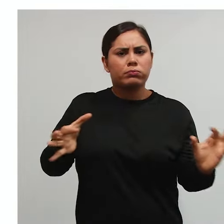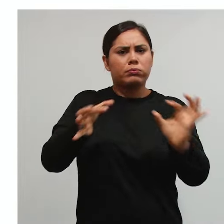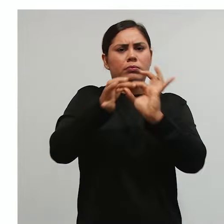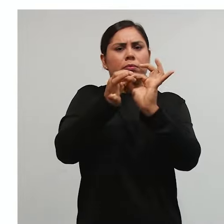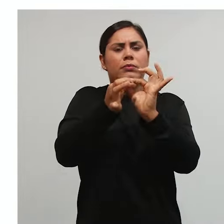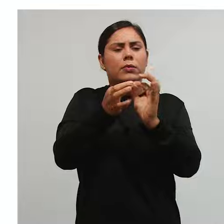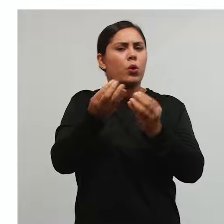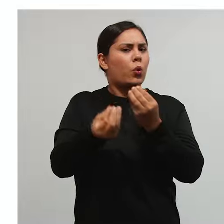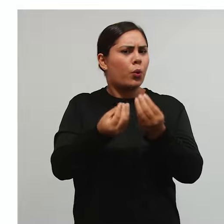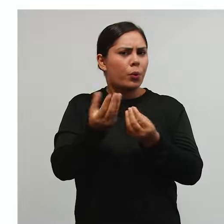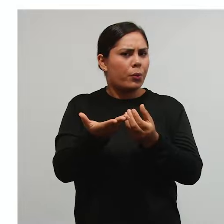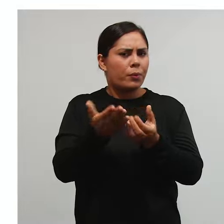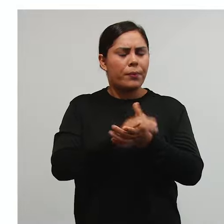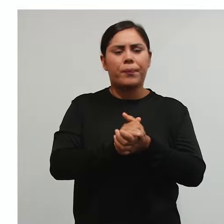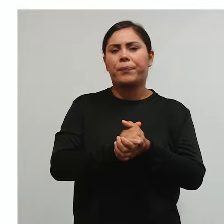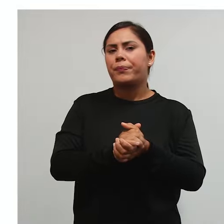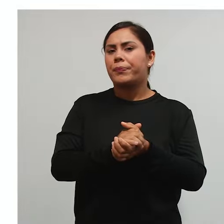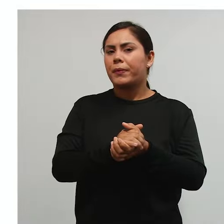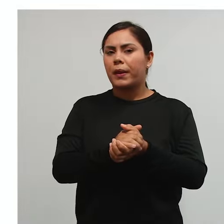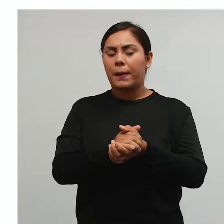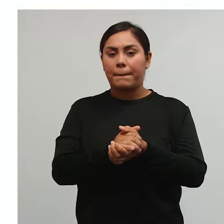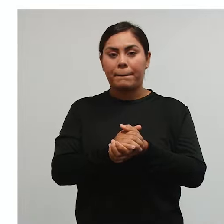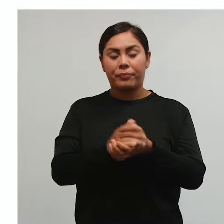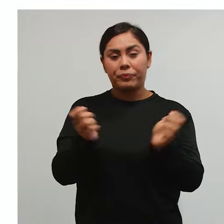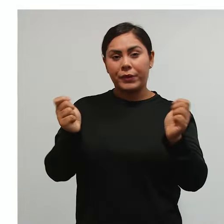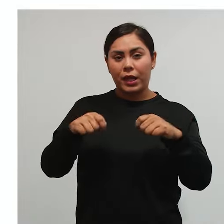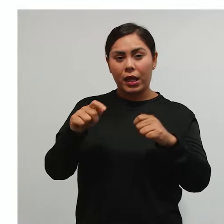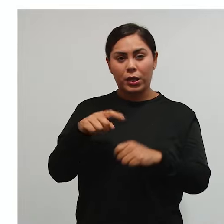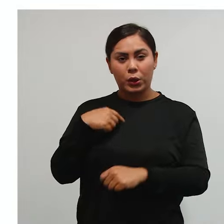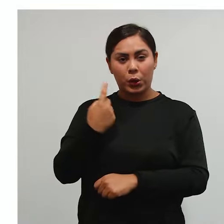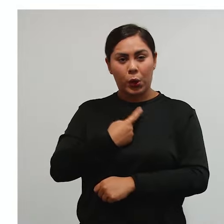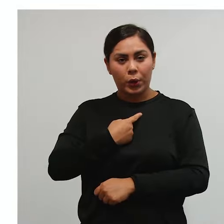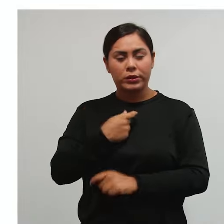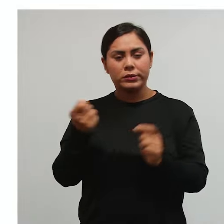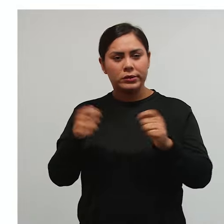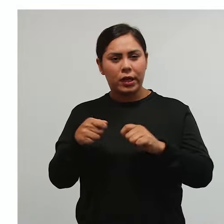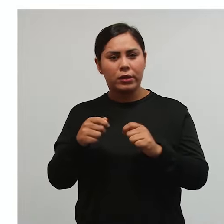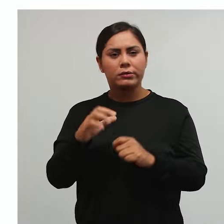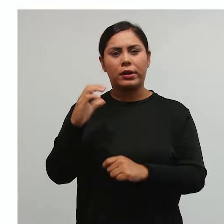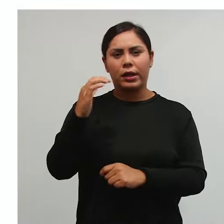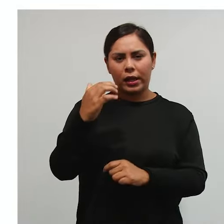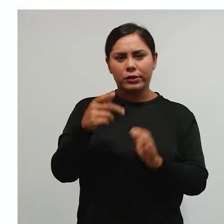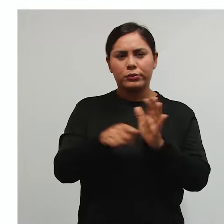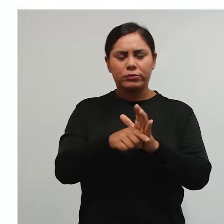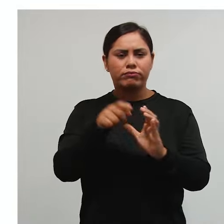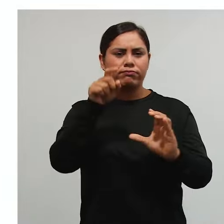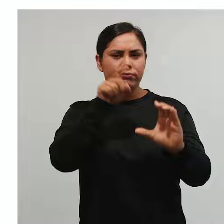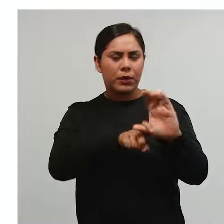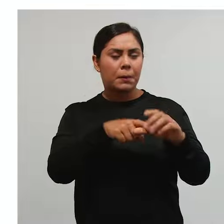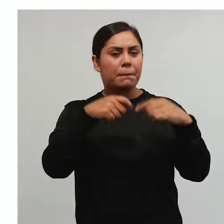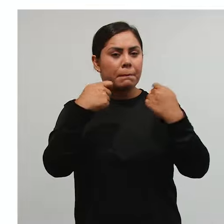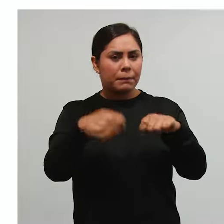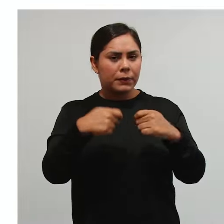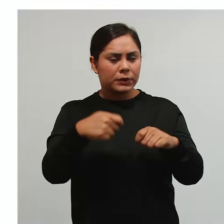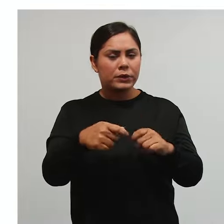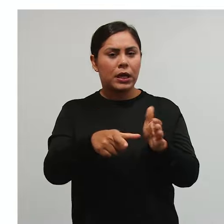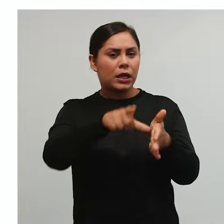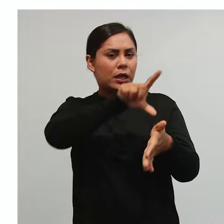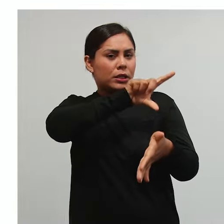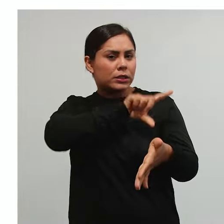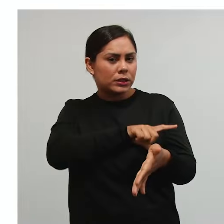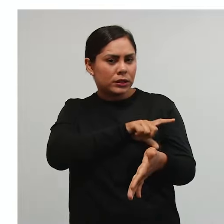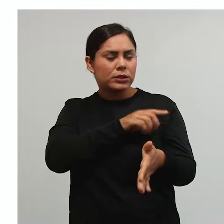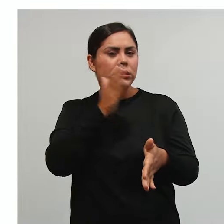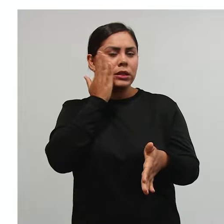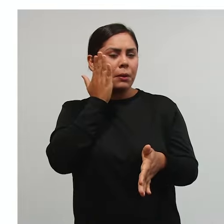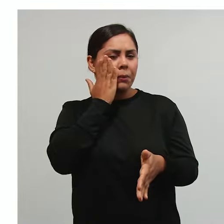constituído? Bom, para a gente ter o crédito tributário a gente tem que ter antes